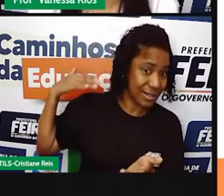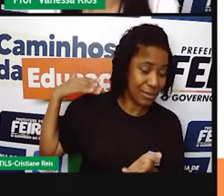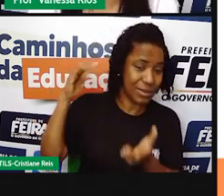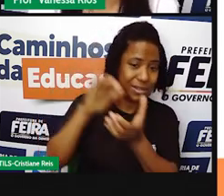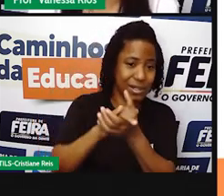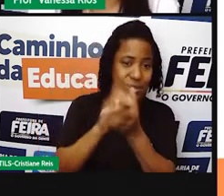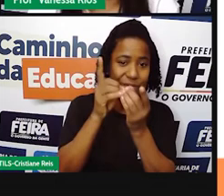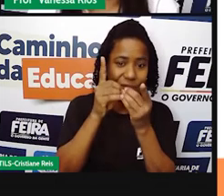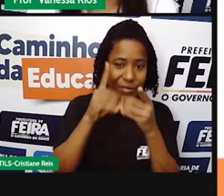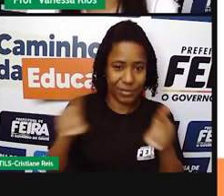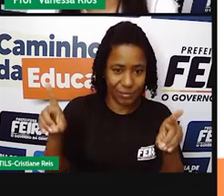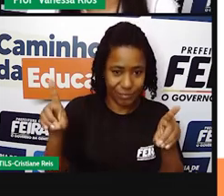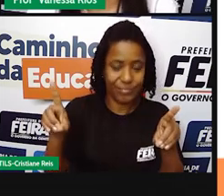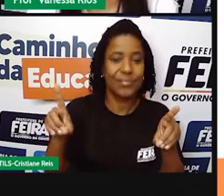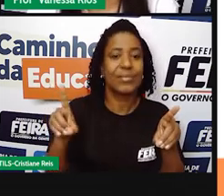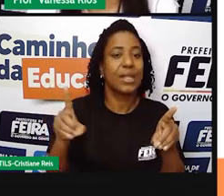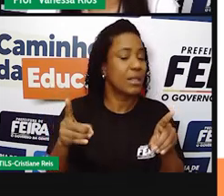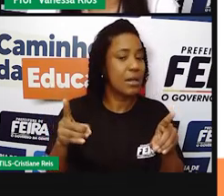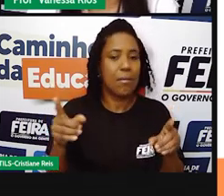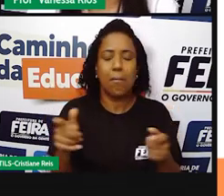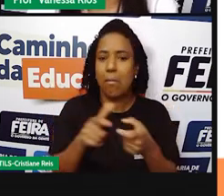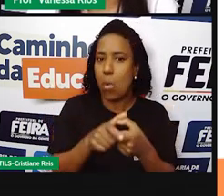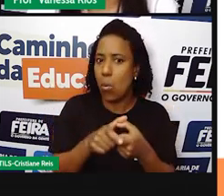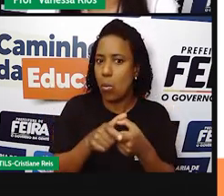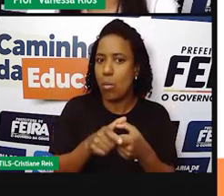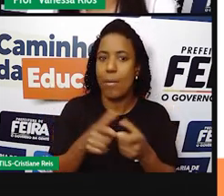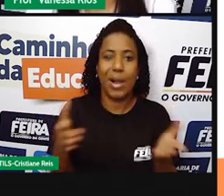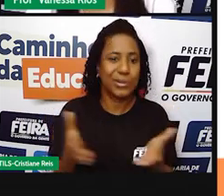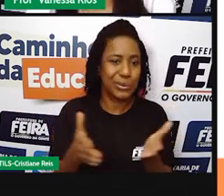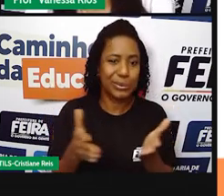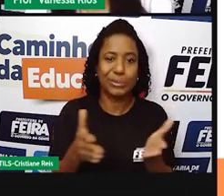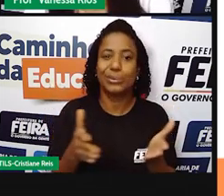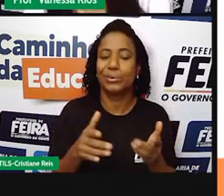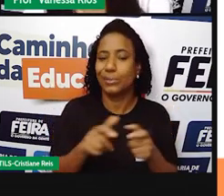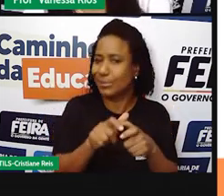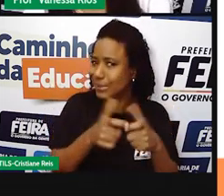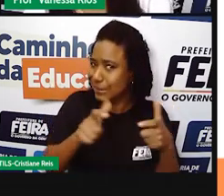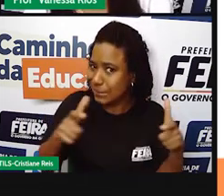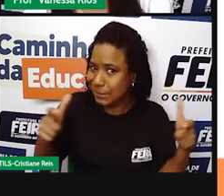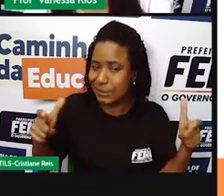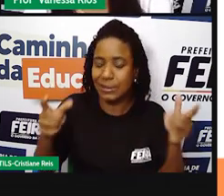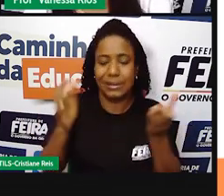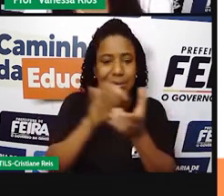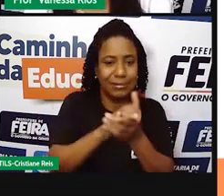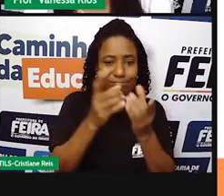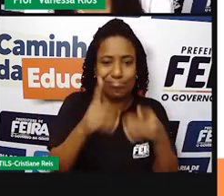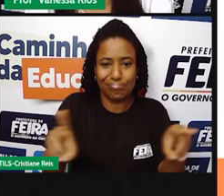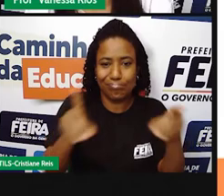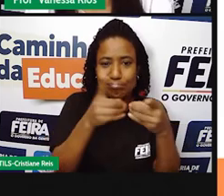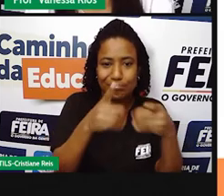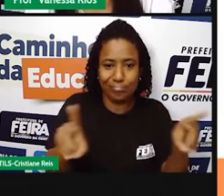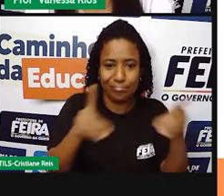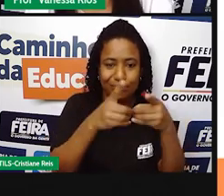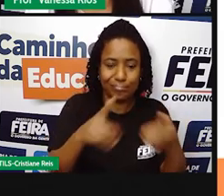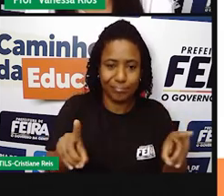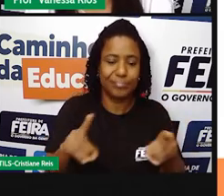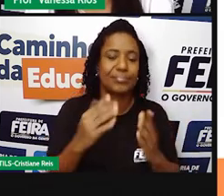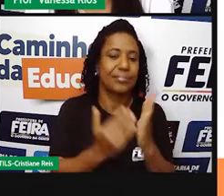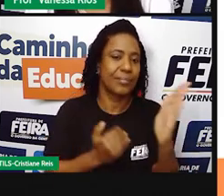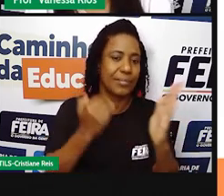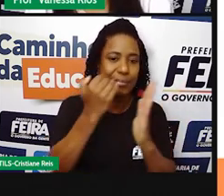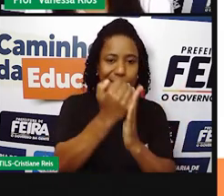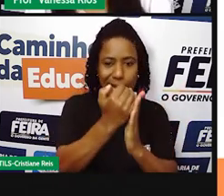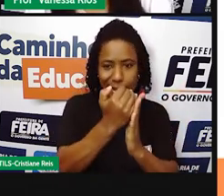Por muitos fatores, né? Mas não acontecia num número tão grande como acontece nos dias atuais. E aí, a formação de